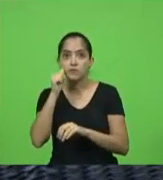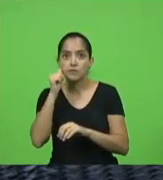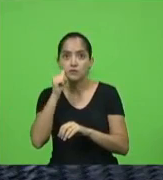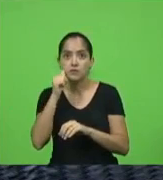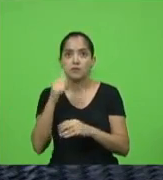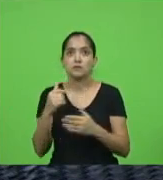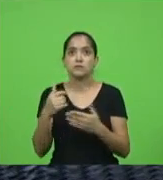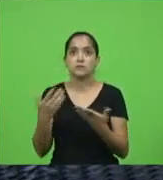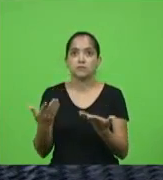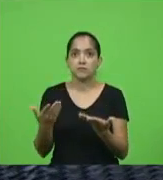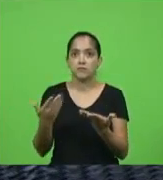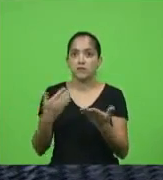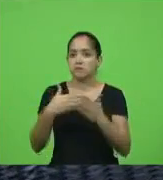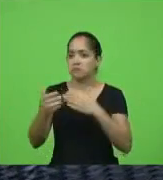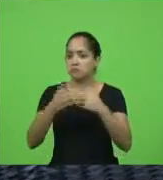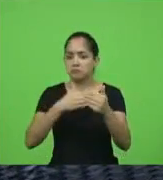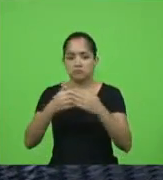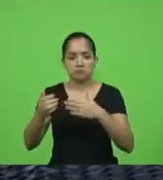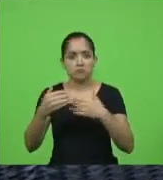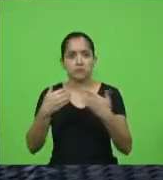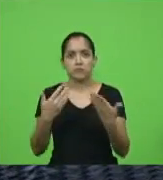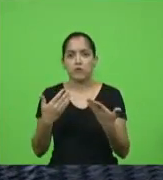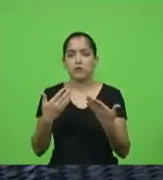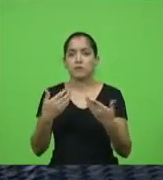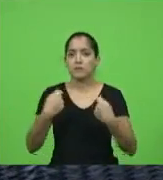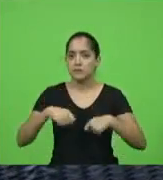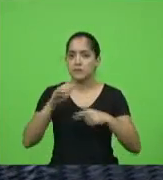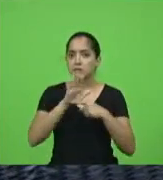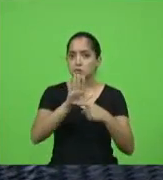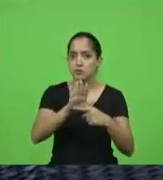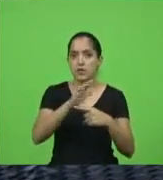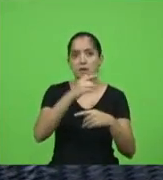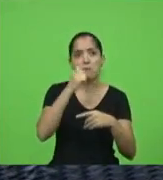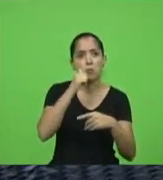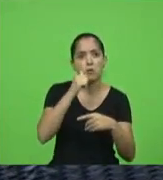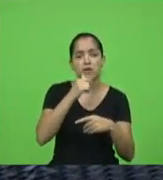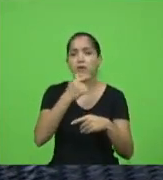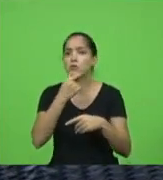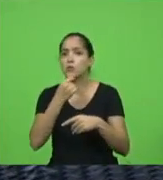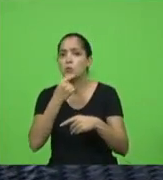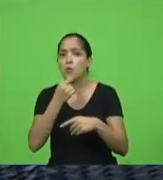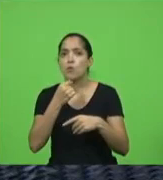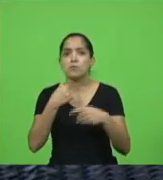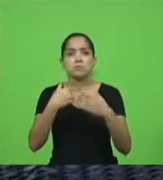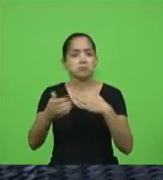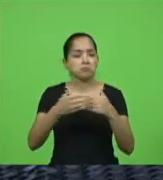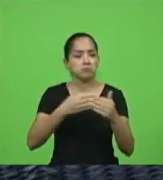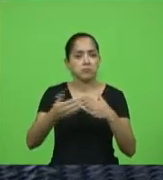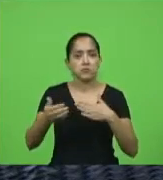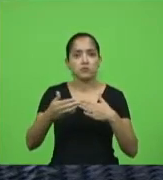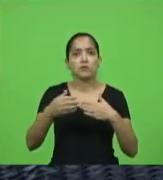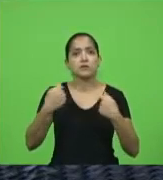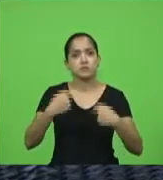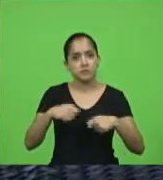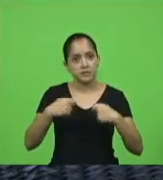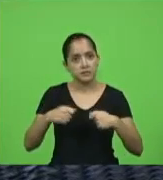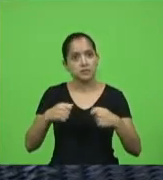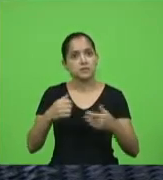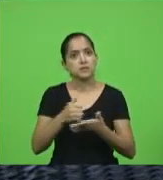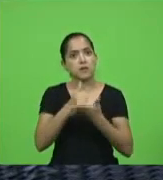ao empreendedorismo seja lá de onde ele venha como eu falei que seja da mulher do homem do helicóptero Apache seja lá o o cara se identifica que ele seja